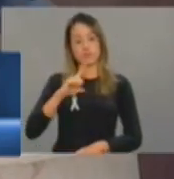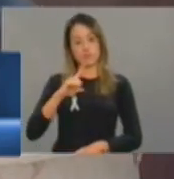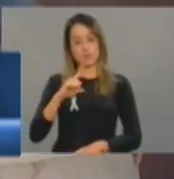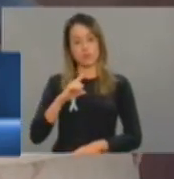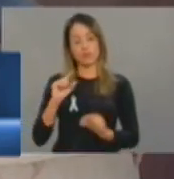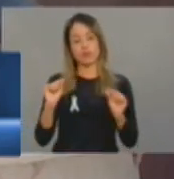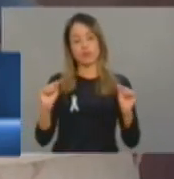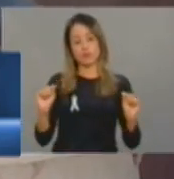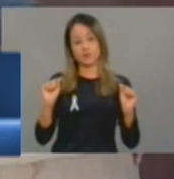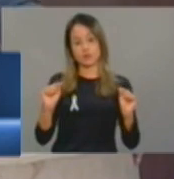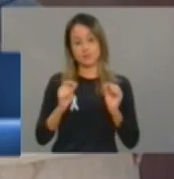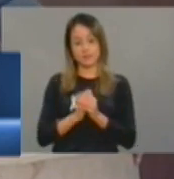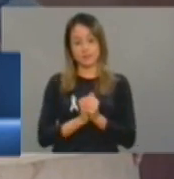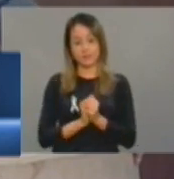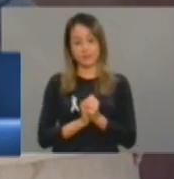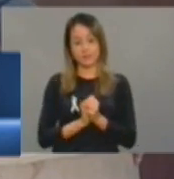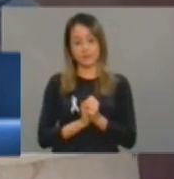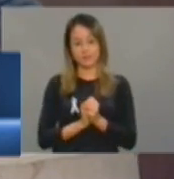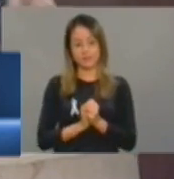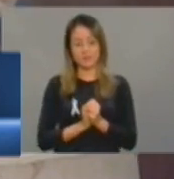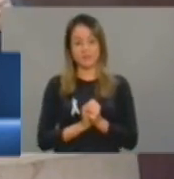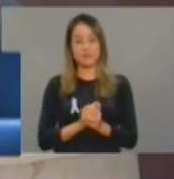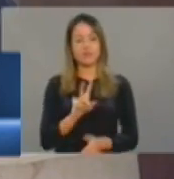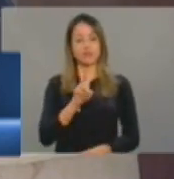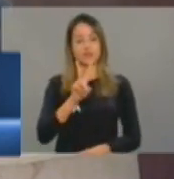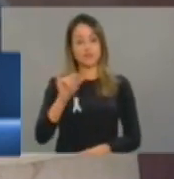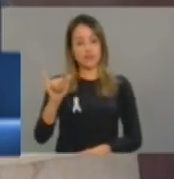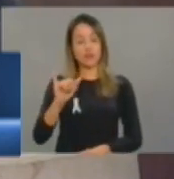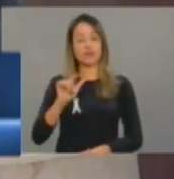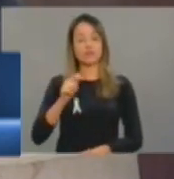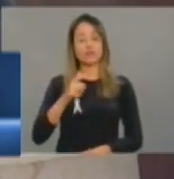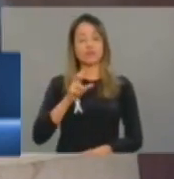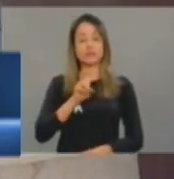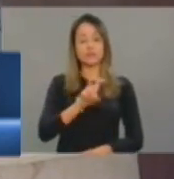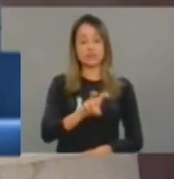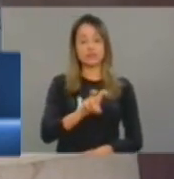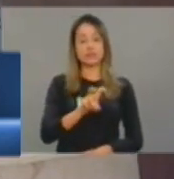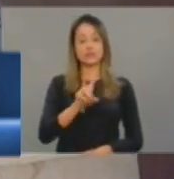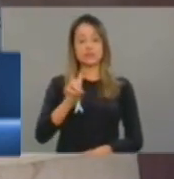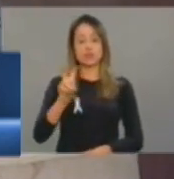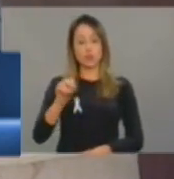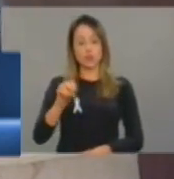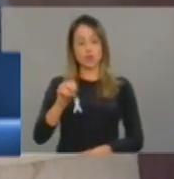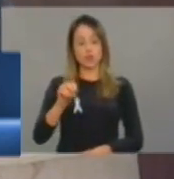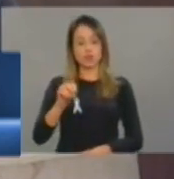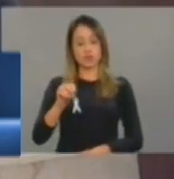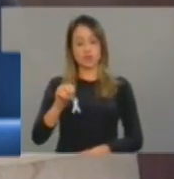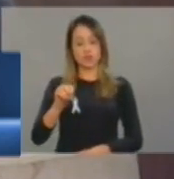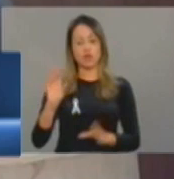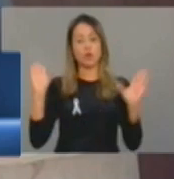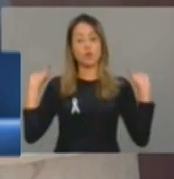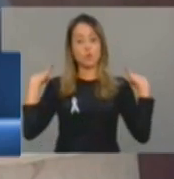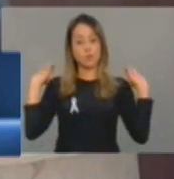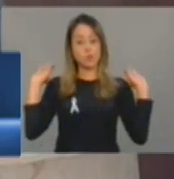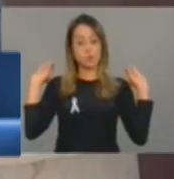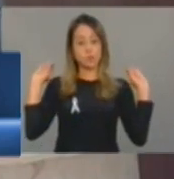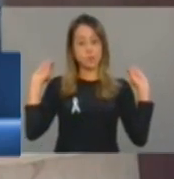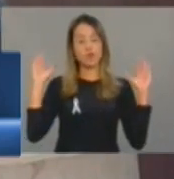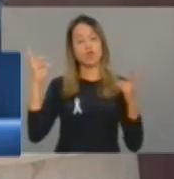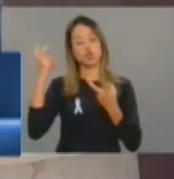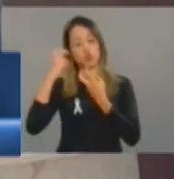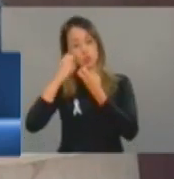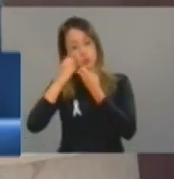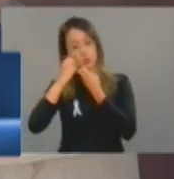unidades. Outra medida. Vão entregar 550 colchões, 550 colchas de cama,